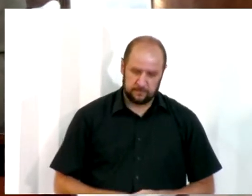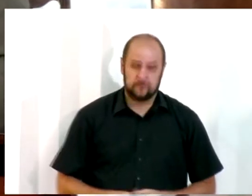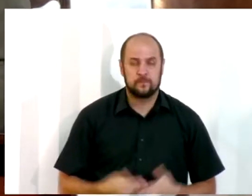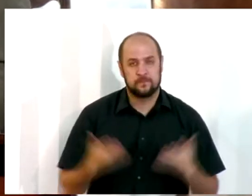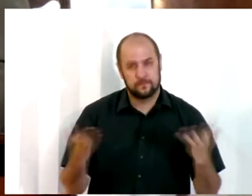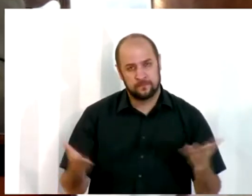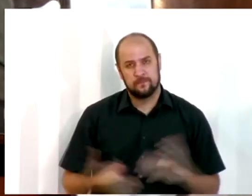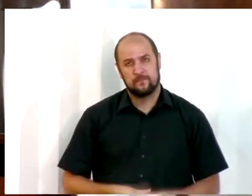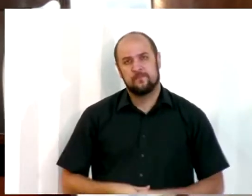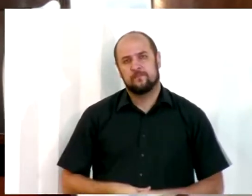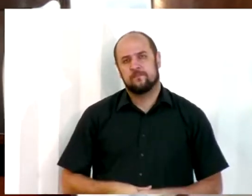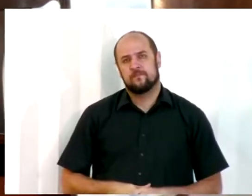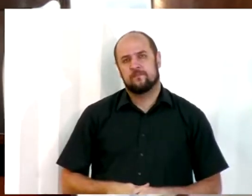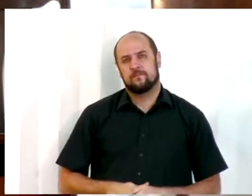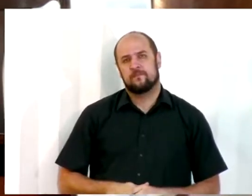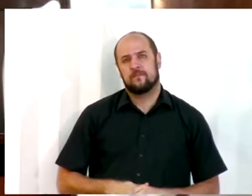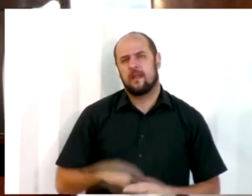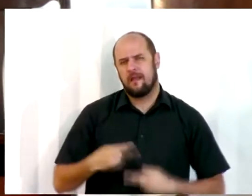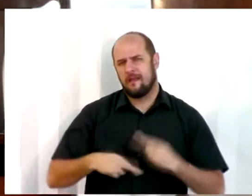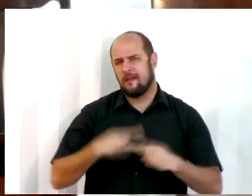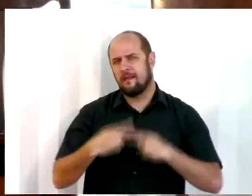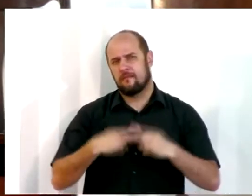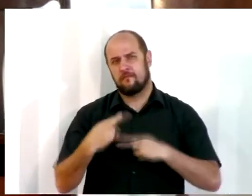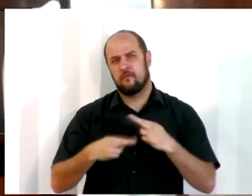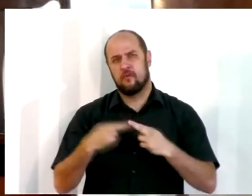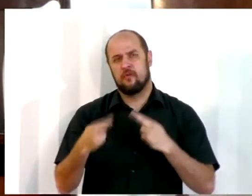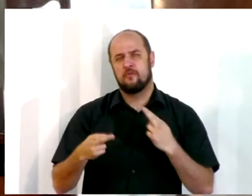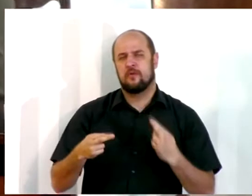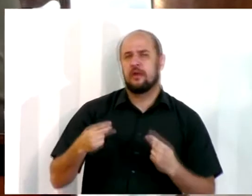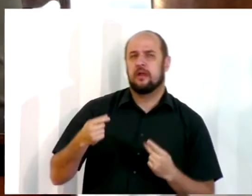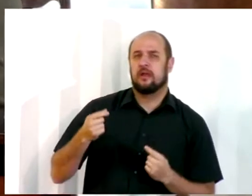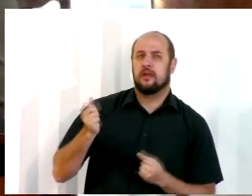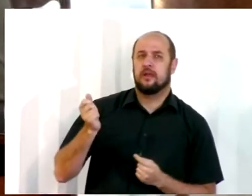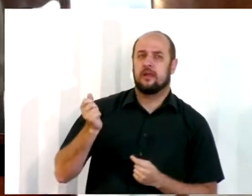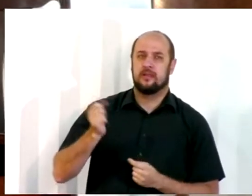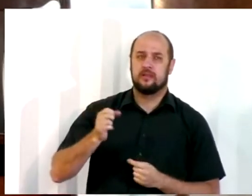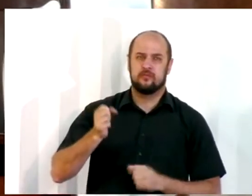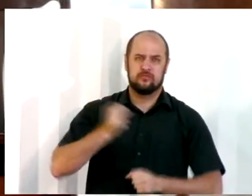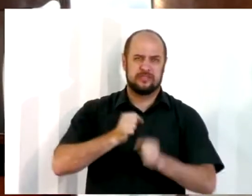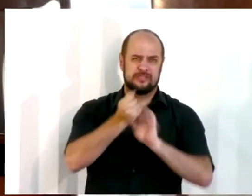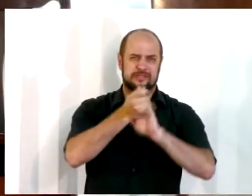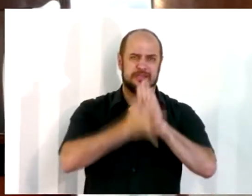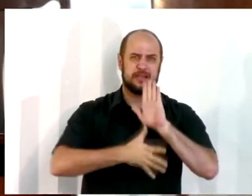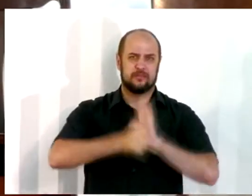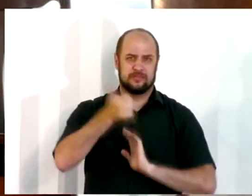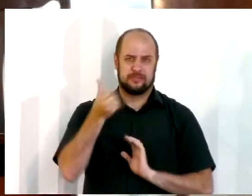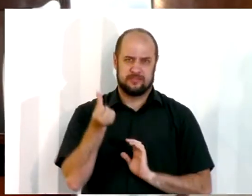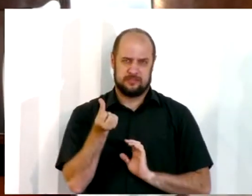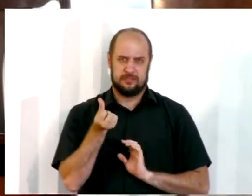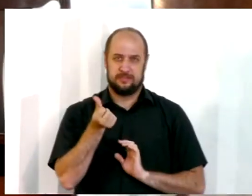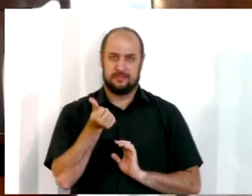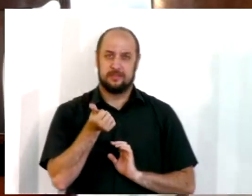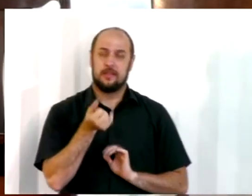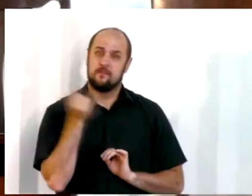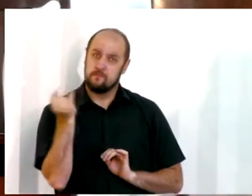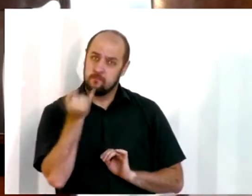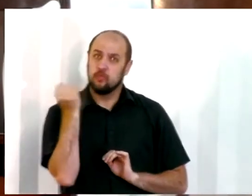um dos legados da reforma protestante do século XVI é o retorno às sagradas escrituras.